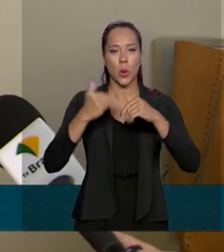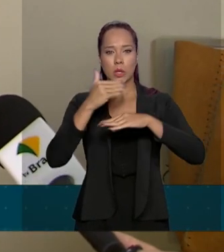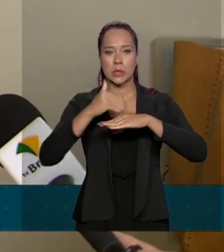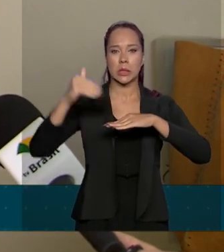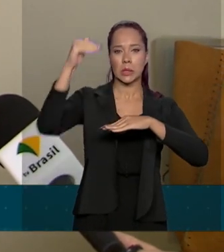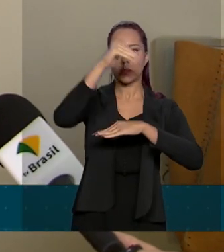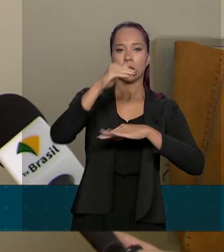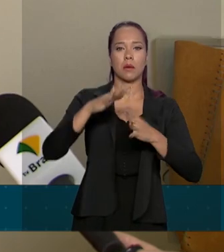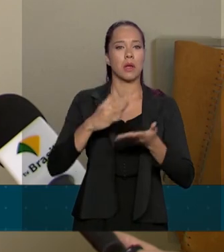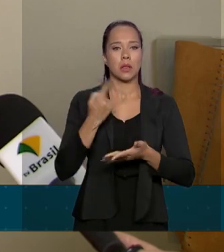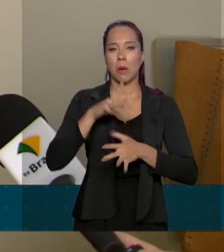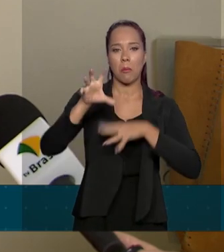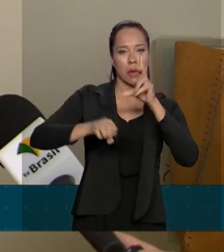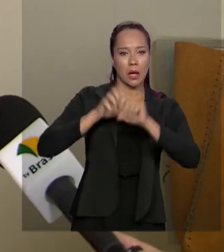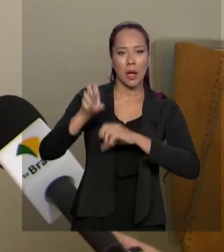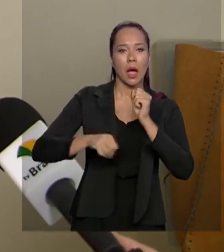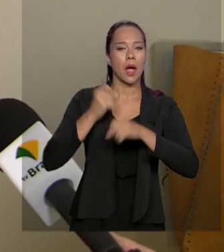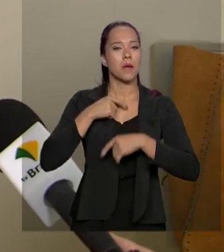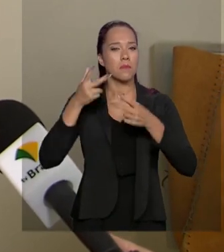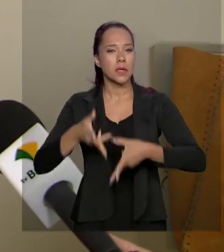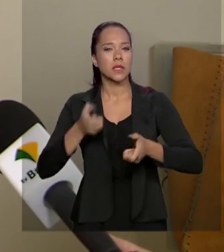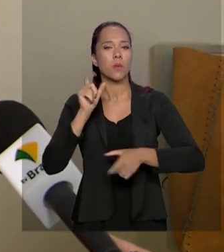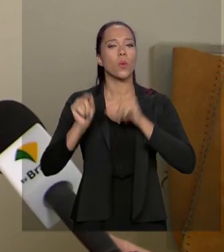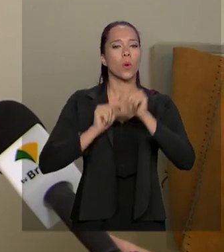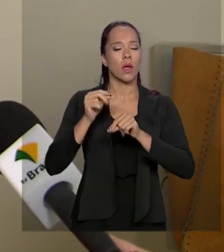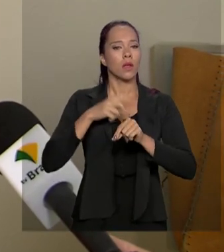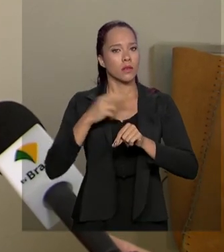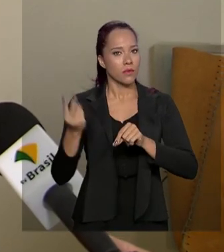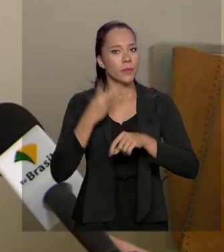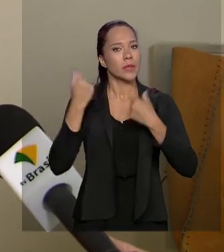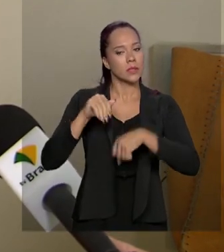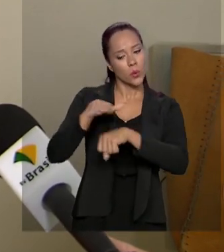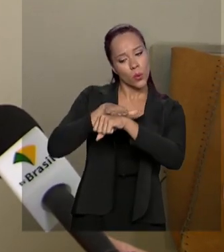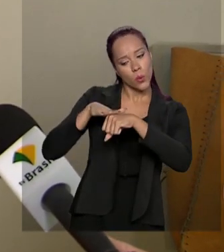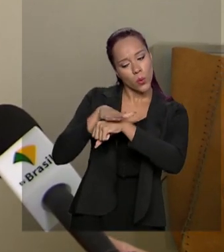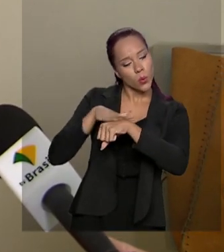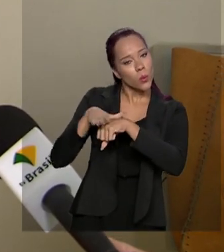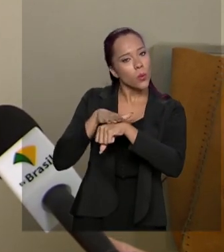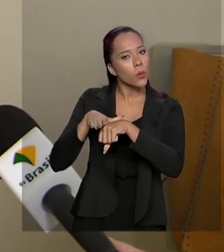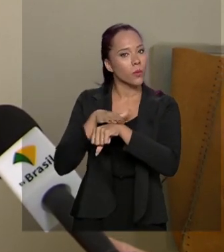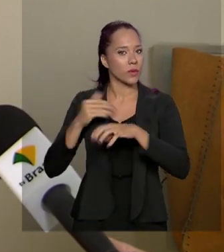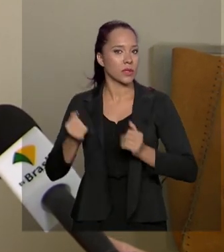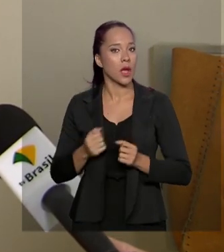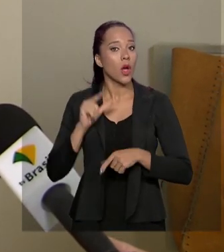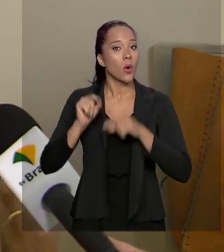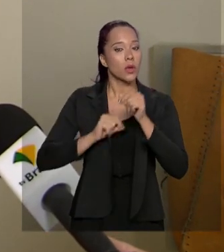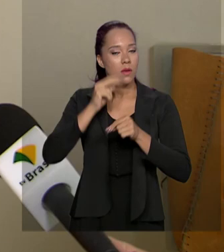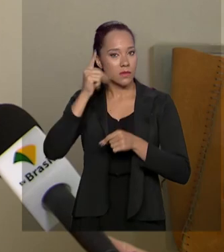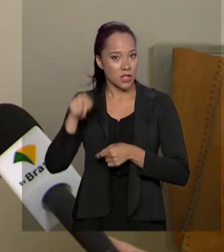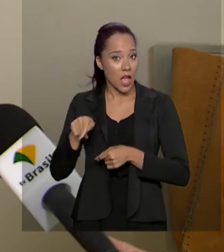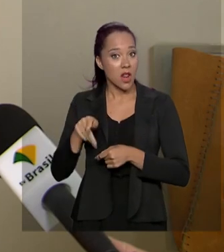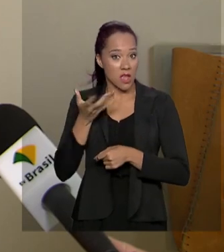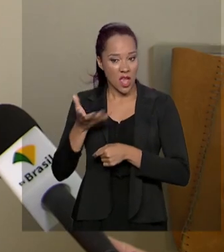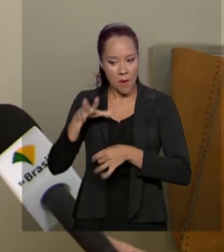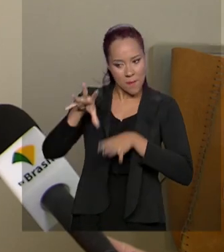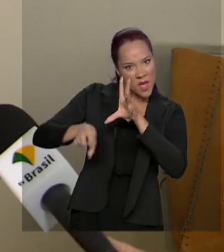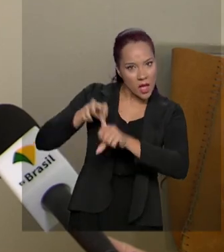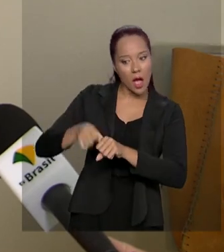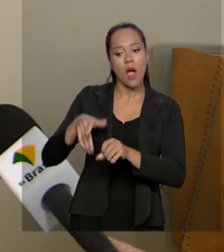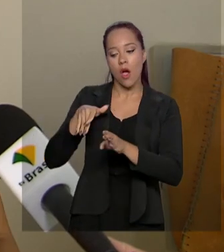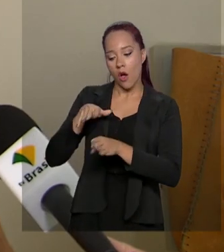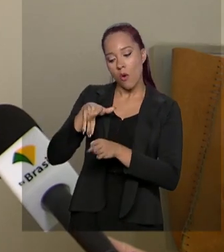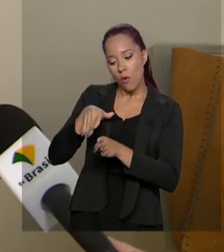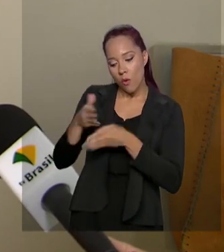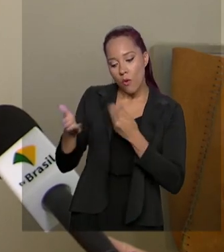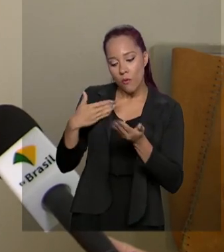de não deixar ao alcance deles, a gente tem percebido que o que tem valido mesmo é conversar. Então, assim, o que o mais velho quer mexer, a gente conversa com ele